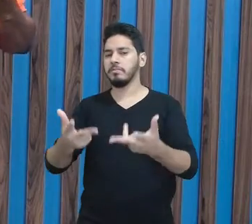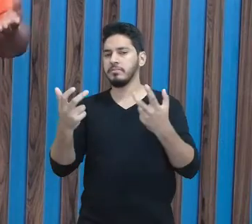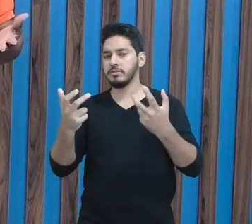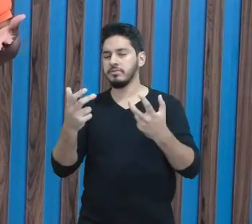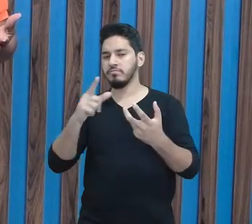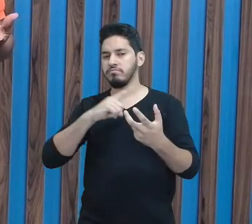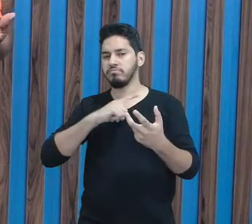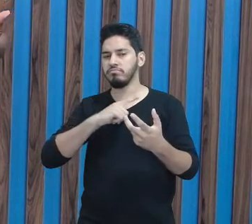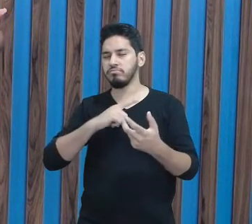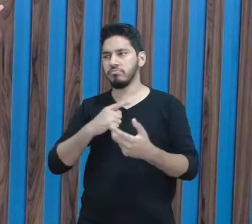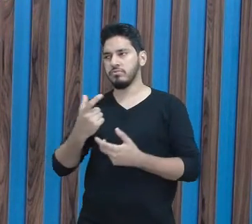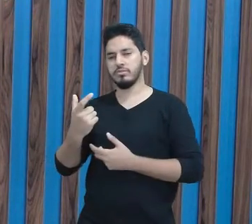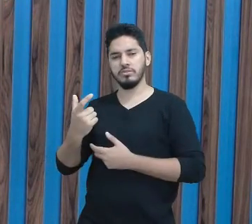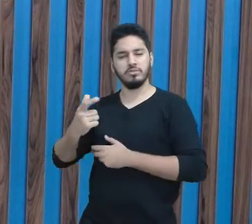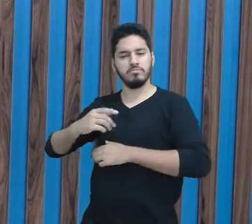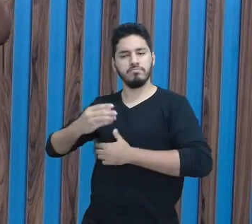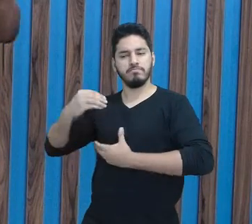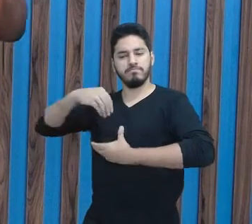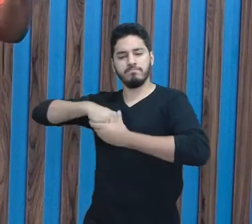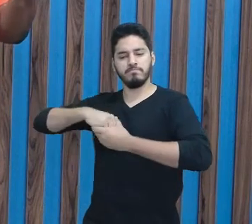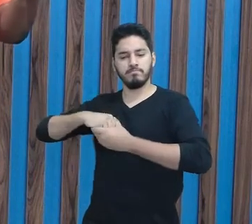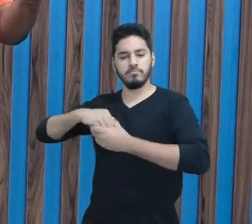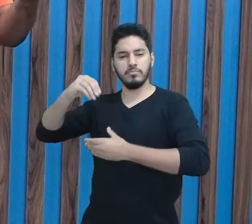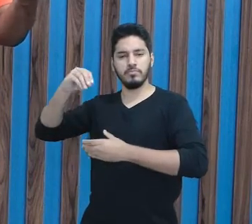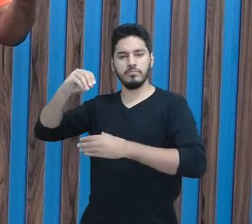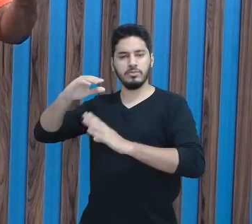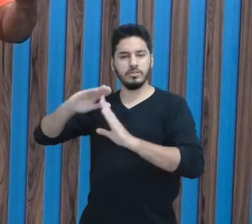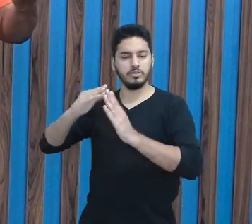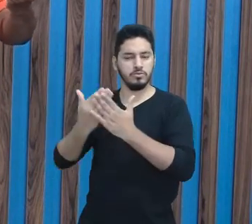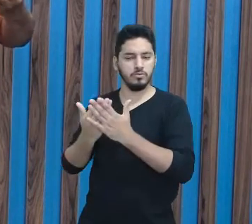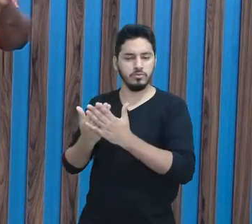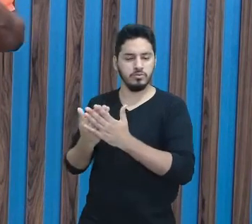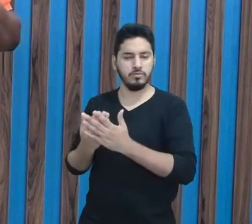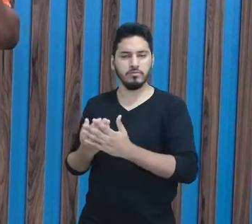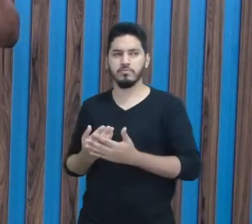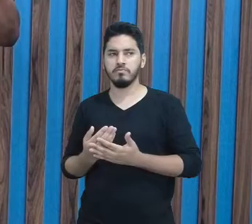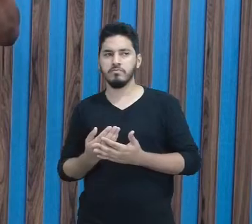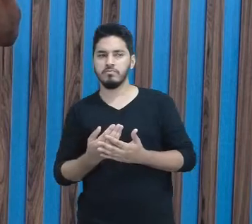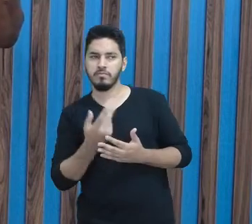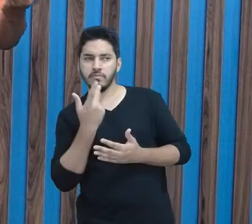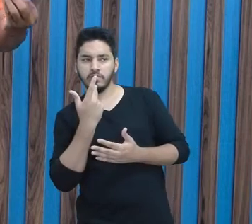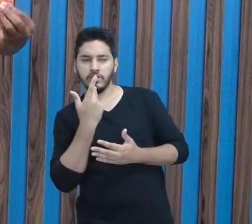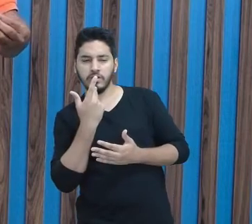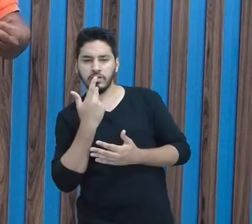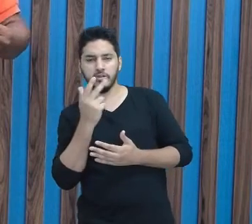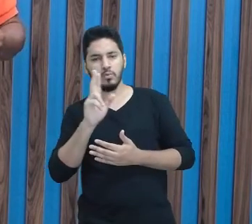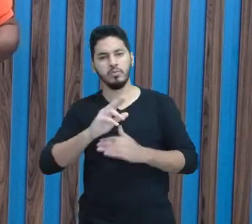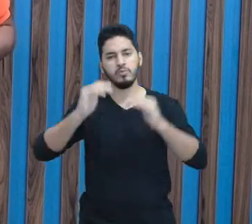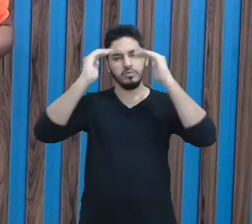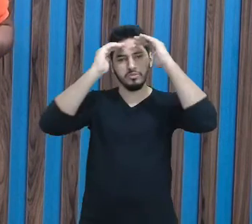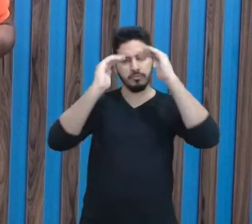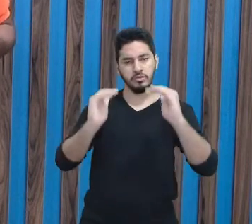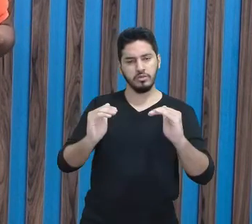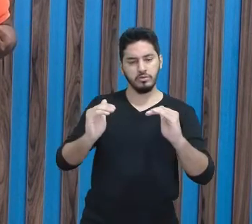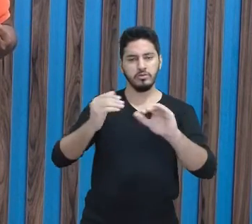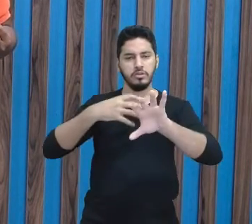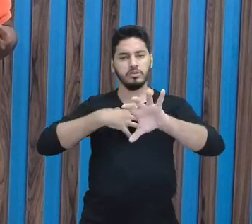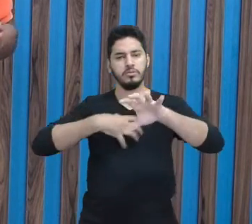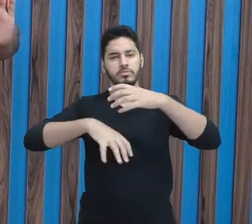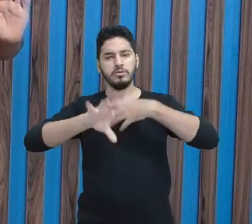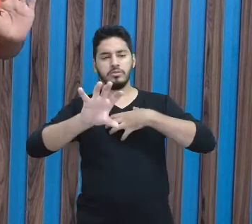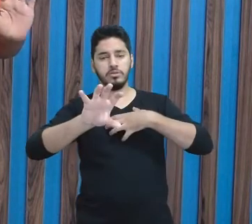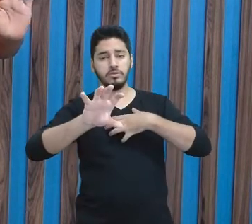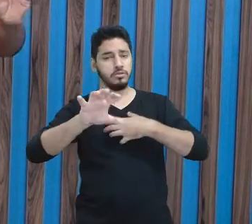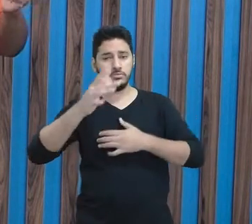tem essa atuação na escola que prega e usa o respeito, a empatia, então,